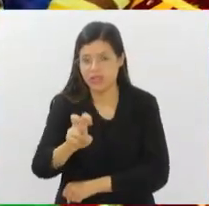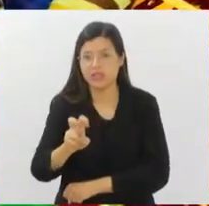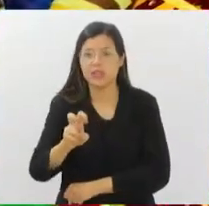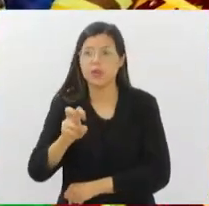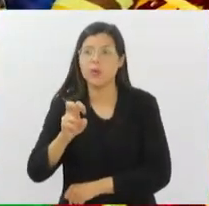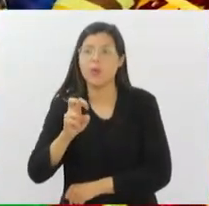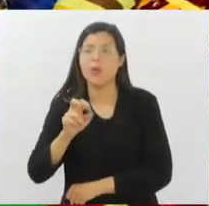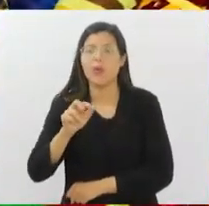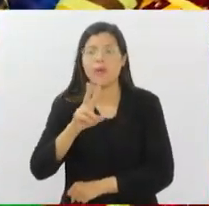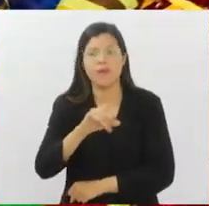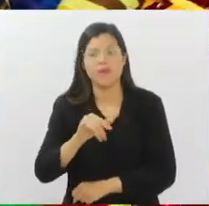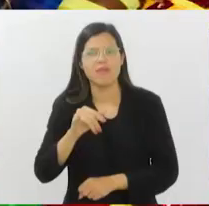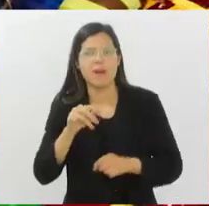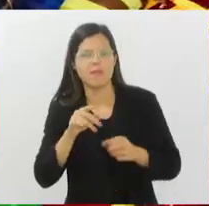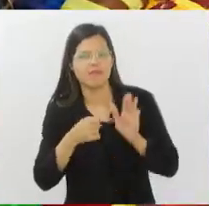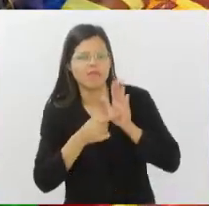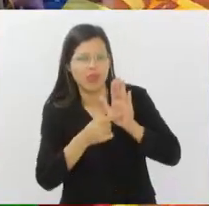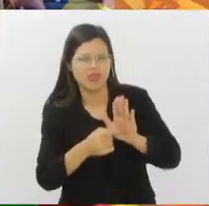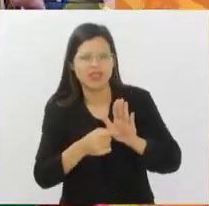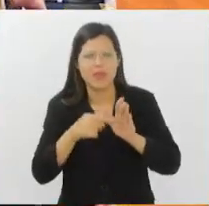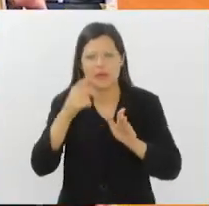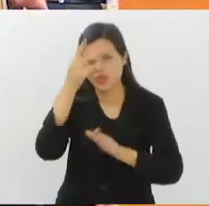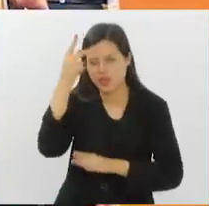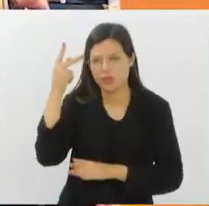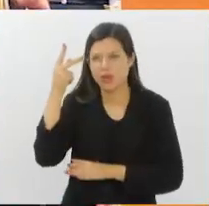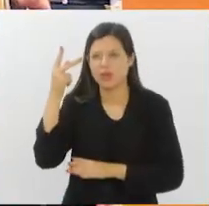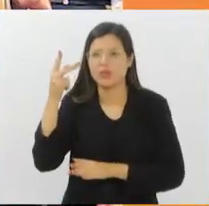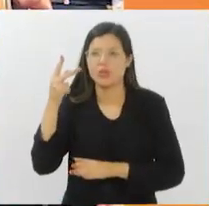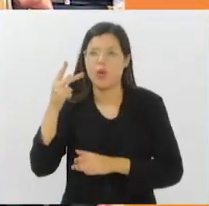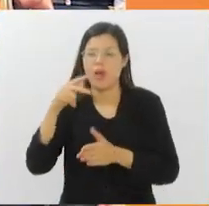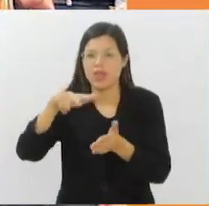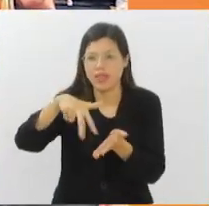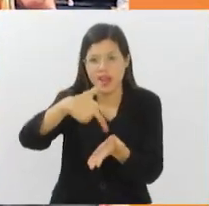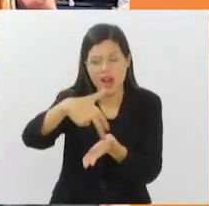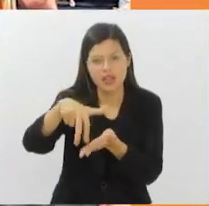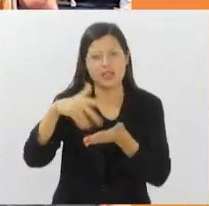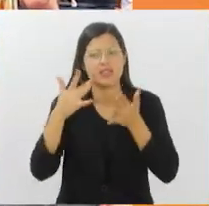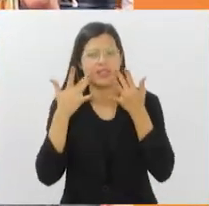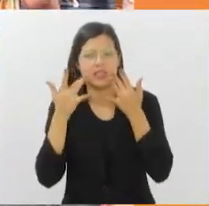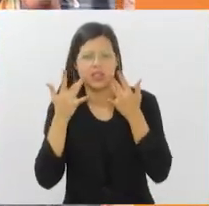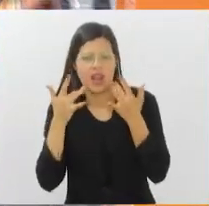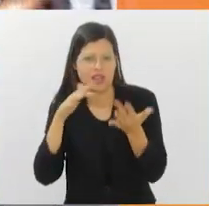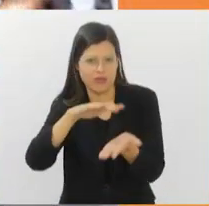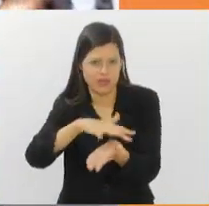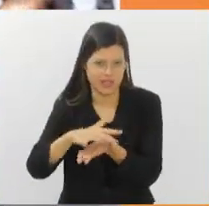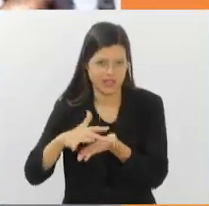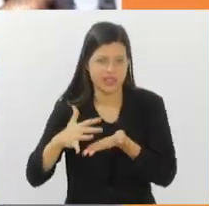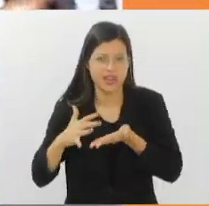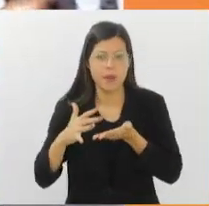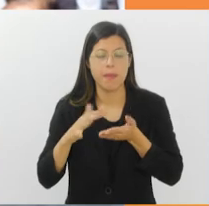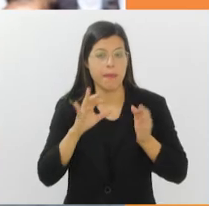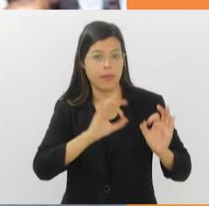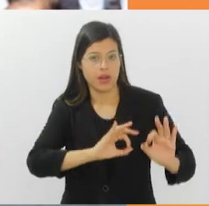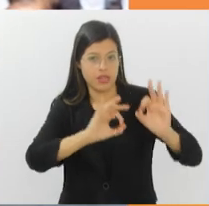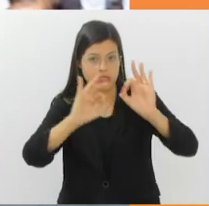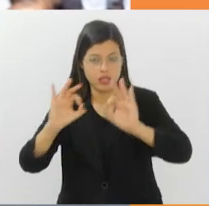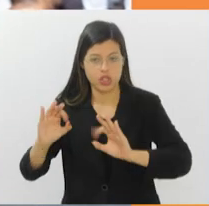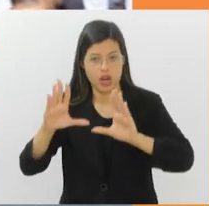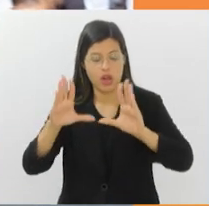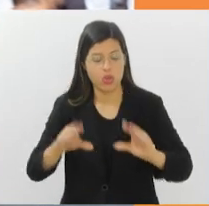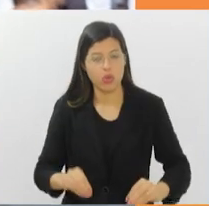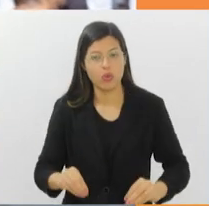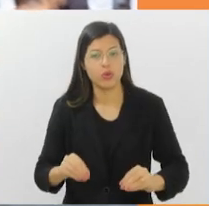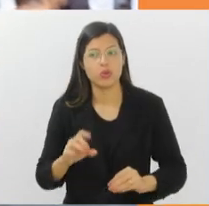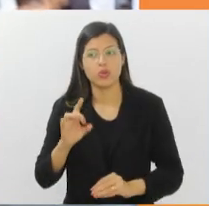passar para o público a mensagem de um carnaval por meio de dança, teatro e do próprio samba. Para assistir à noite dos enredos,